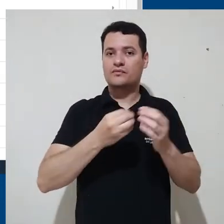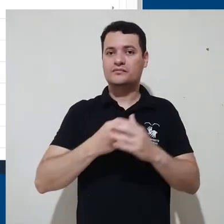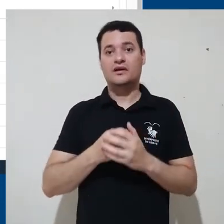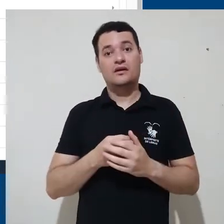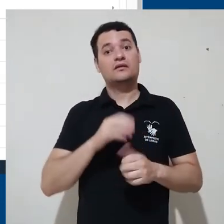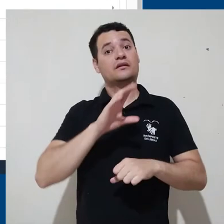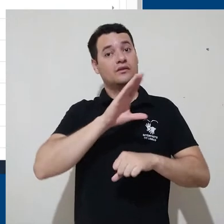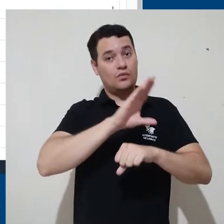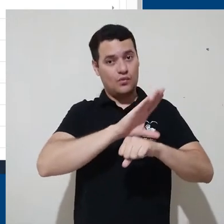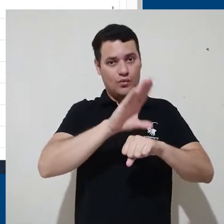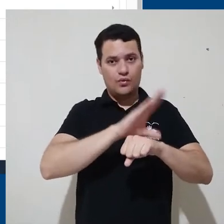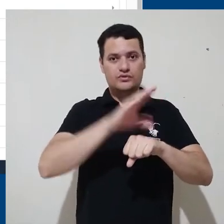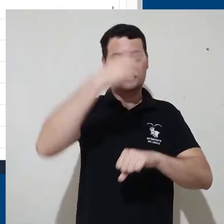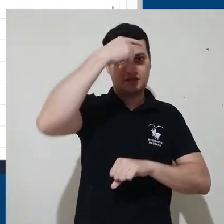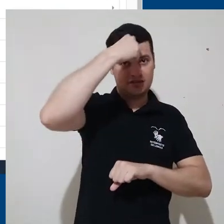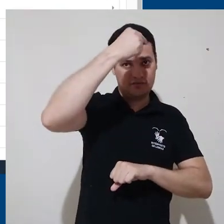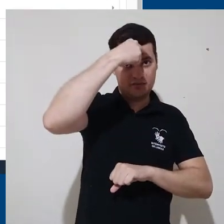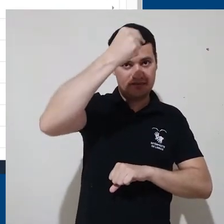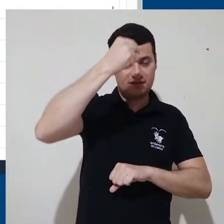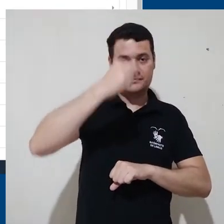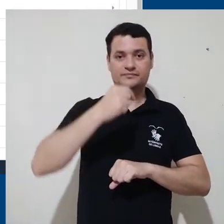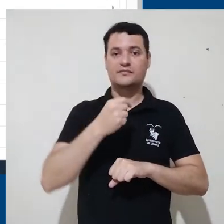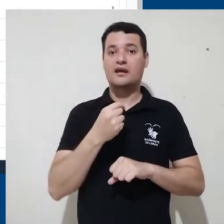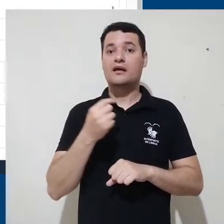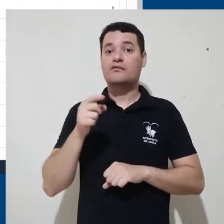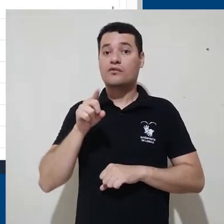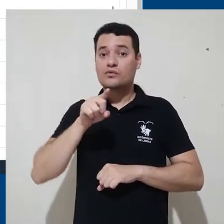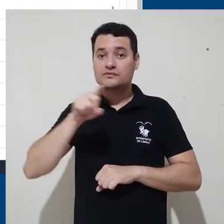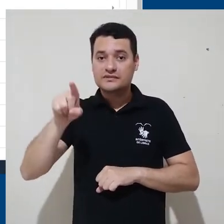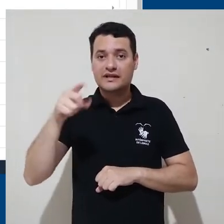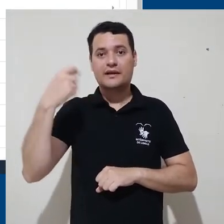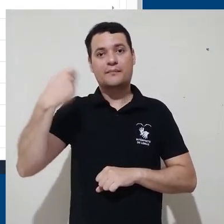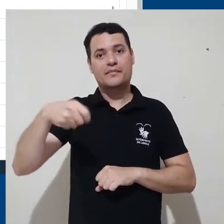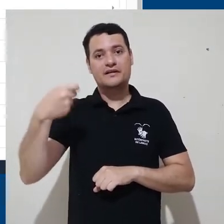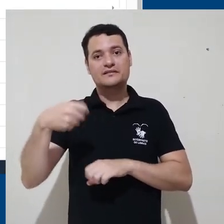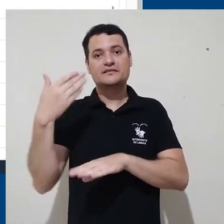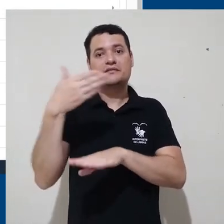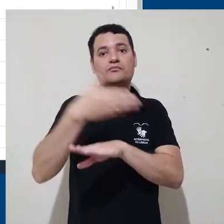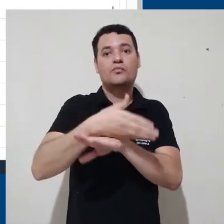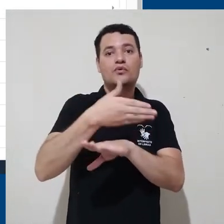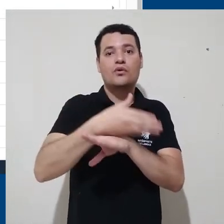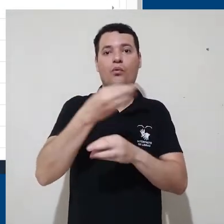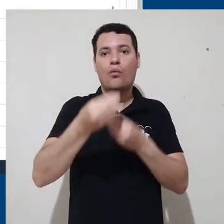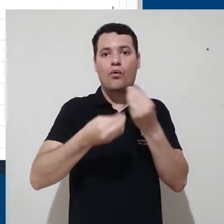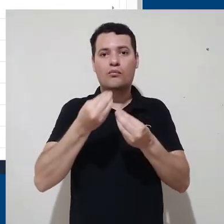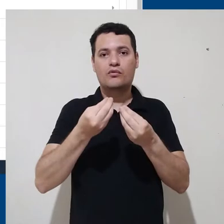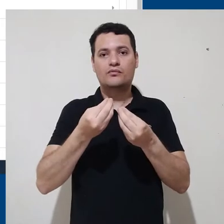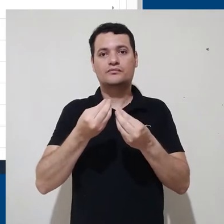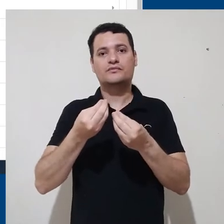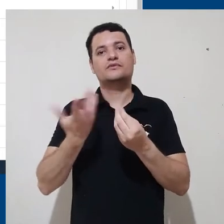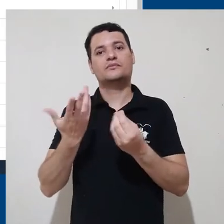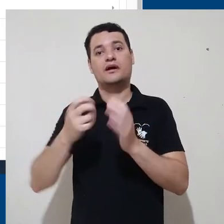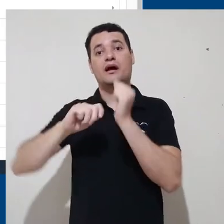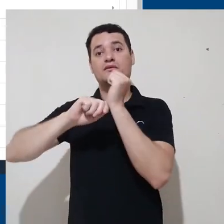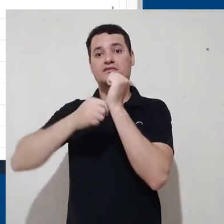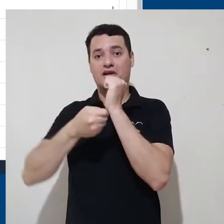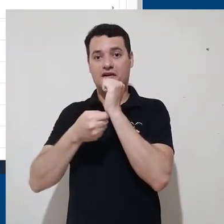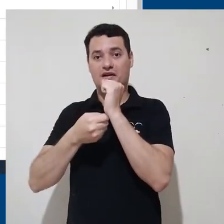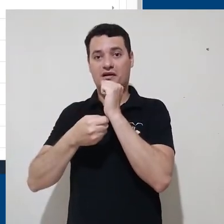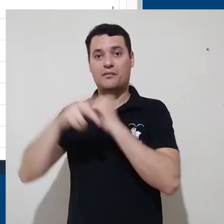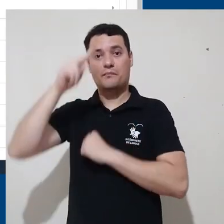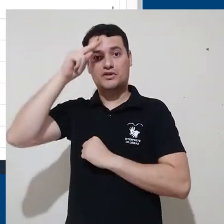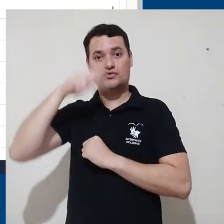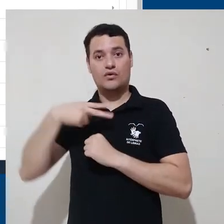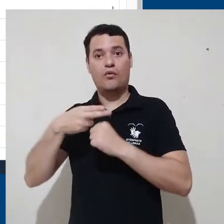os cursos de graduação, usuários devem fazer acesso à plataforma com o seu login único da